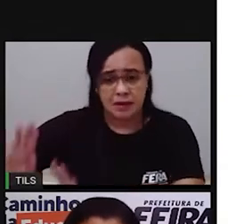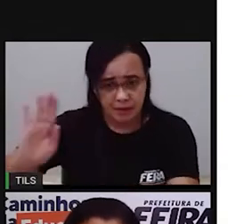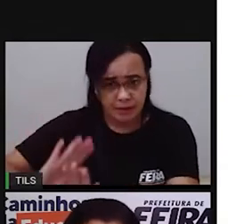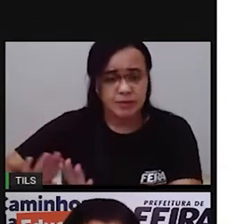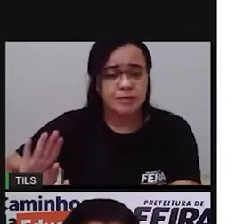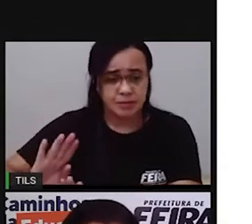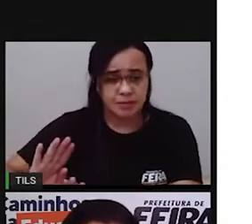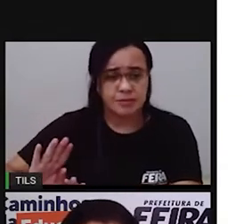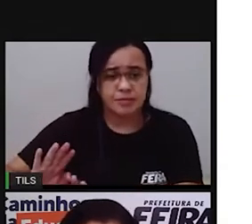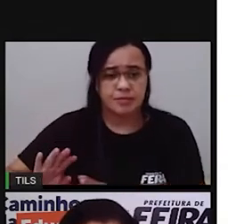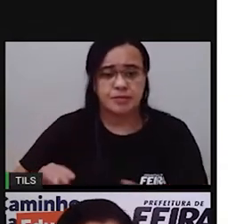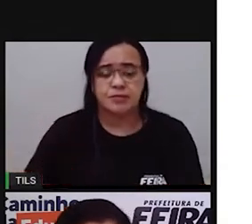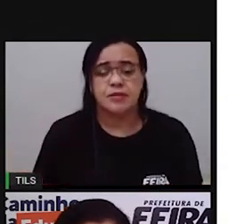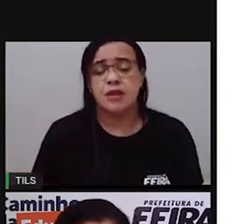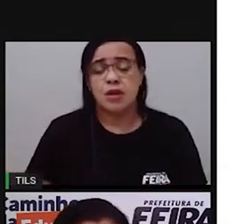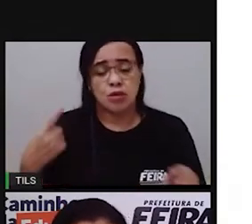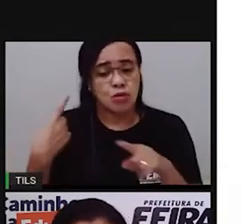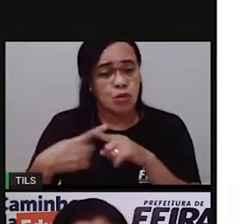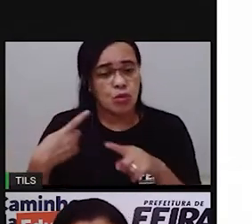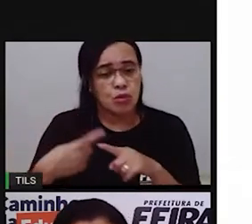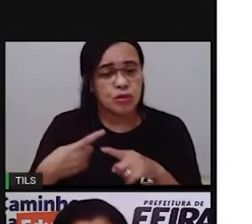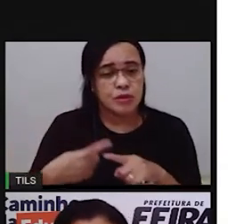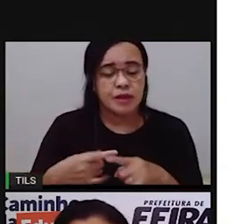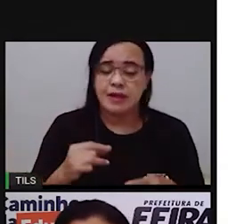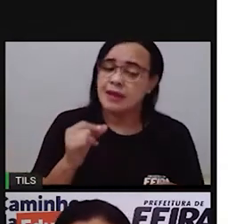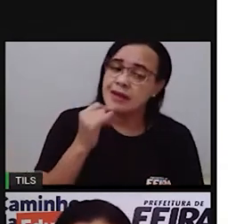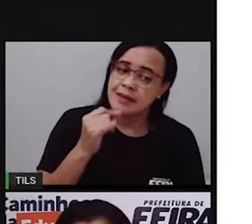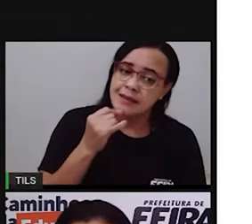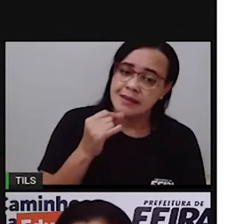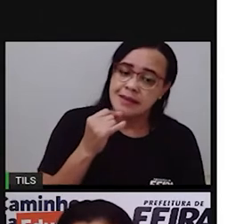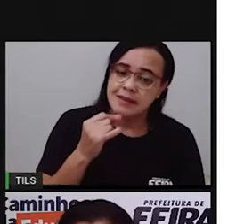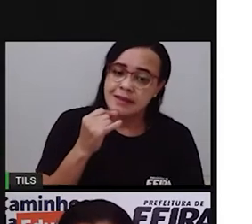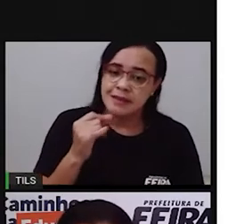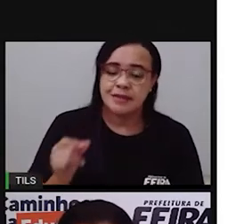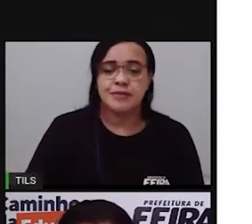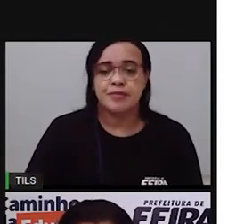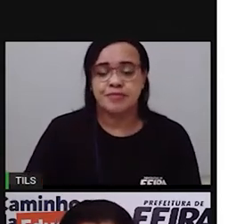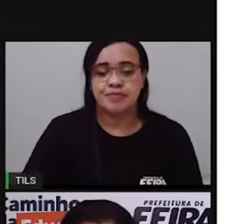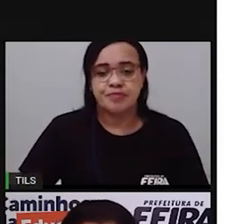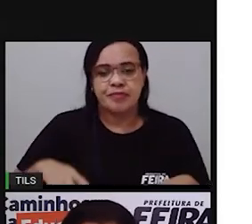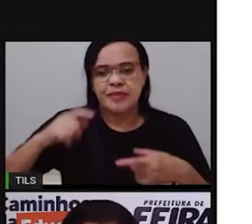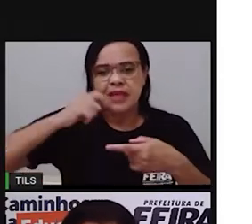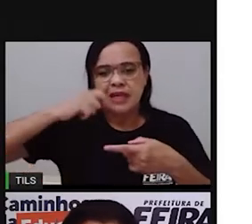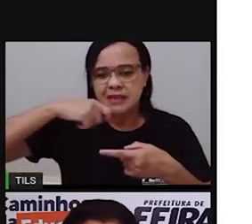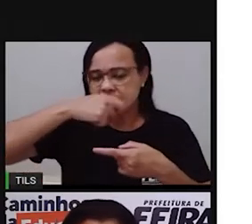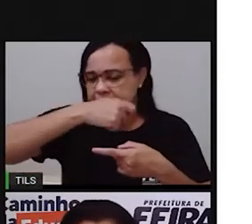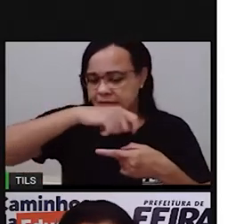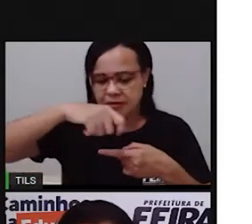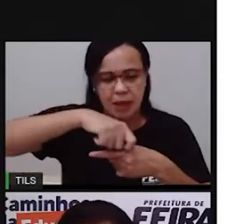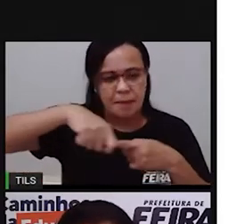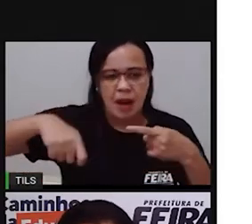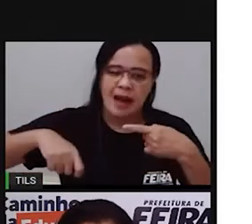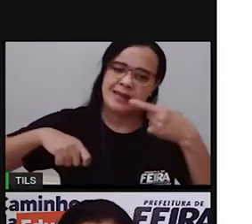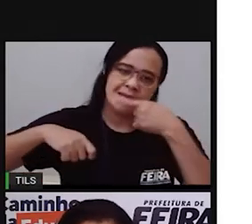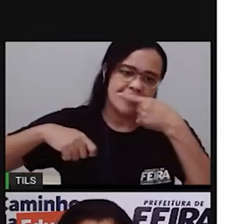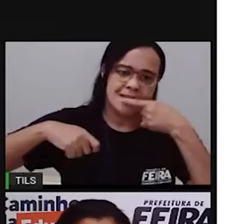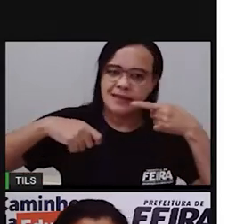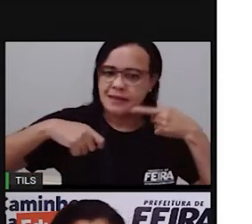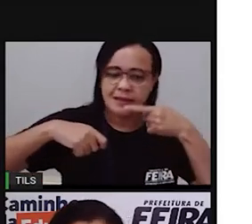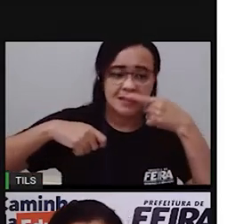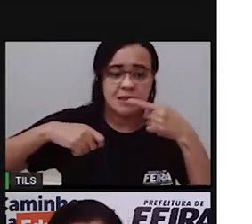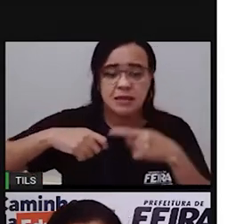água no nosso dia a dia Por exemplo quando a gente está ali escovando os dentes a gente pode deixar a torneira fechada